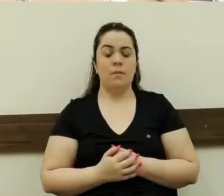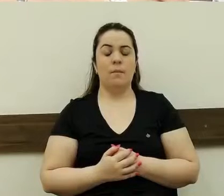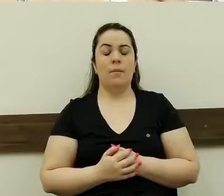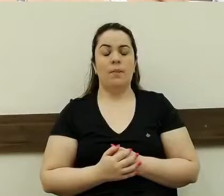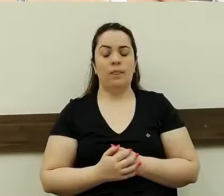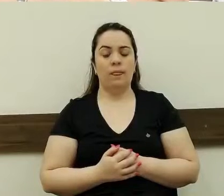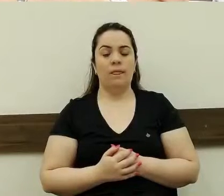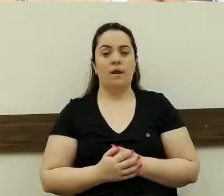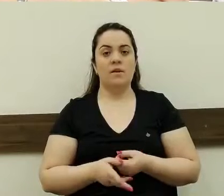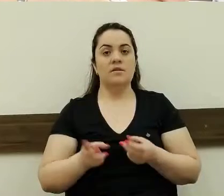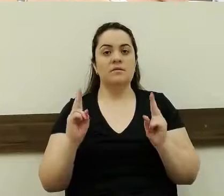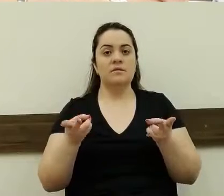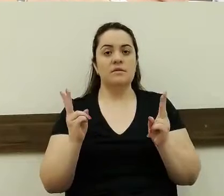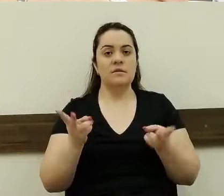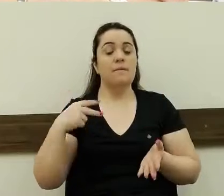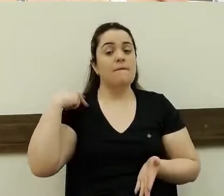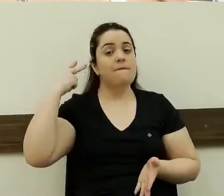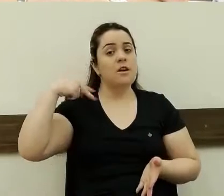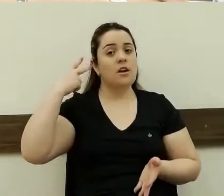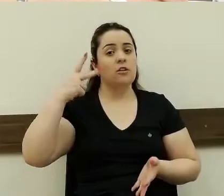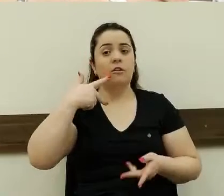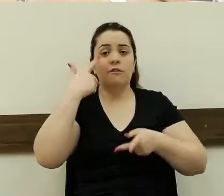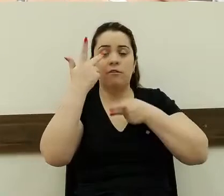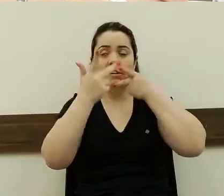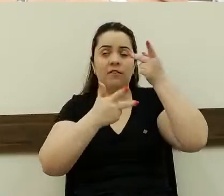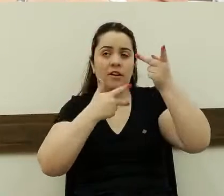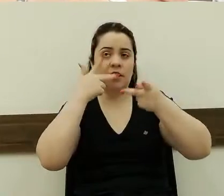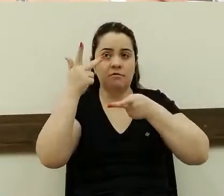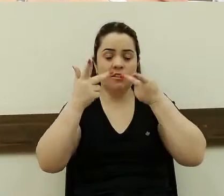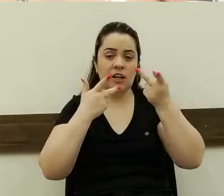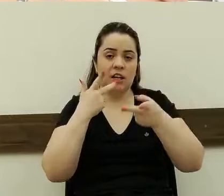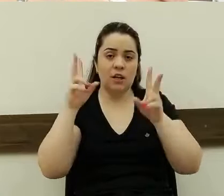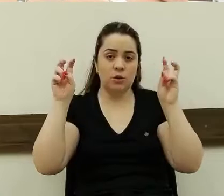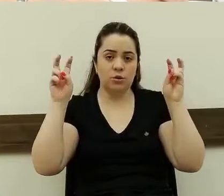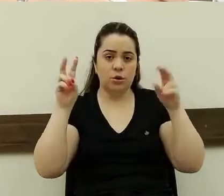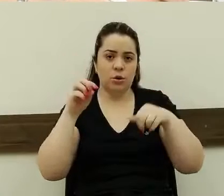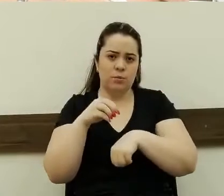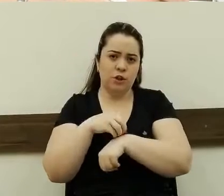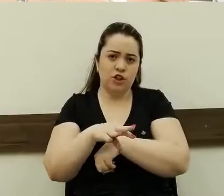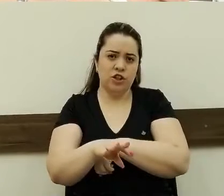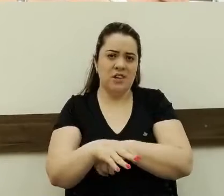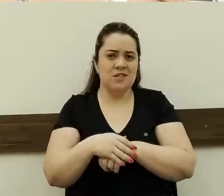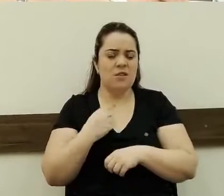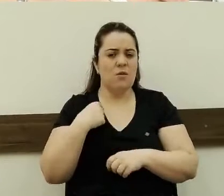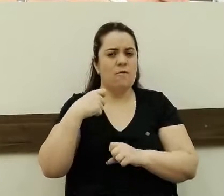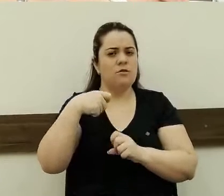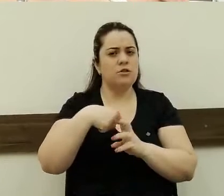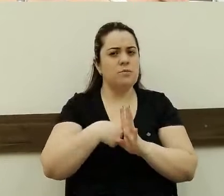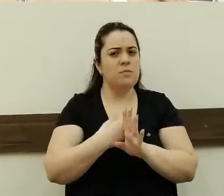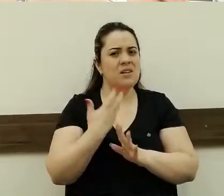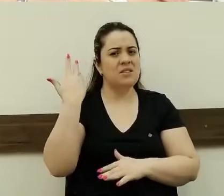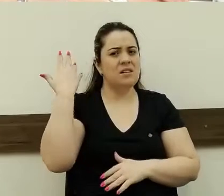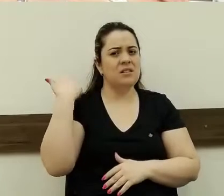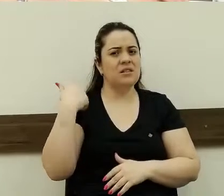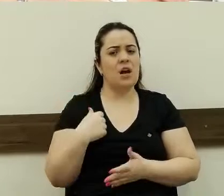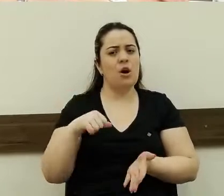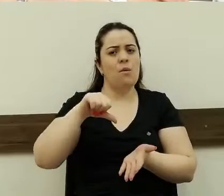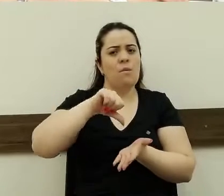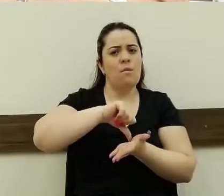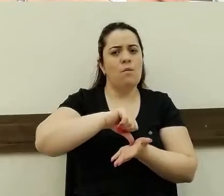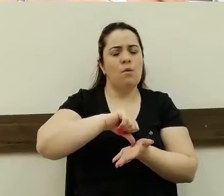e eu quero questionar que hoje uma indicação que eu fiz aqui há alguns meses atrás, nos postos de ônibus,